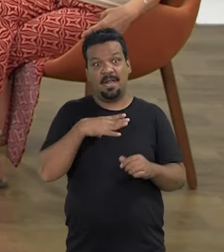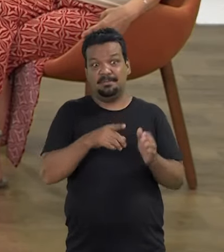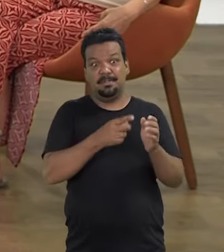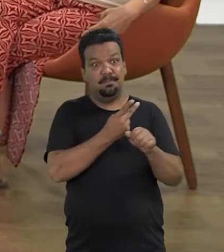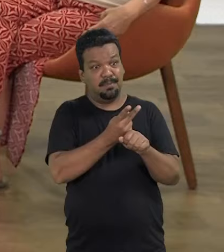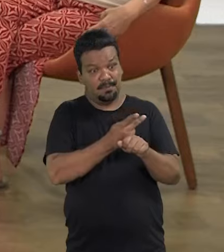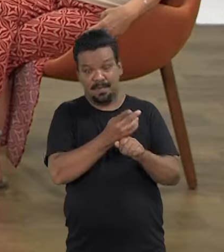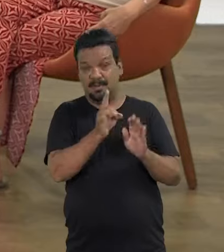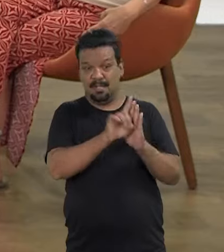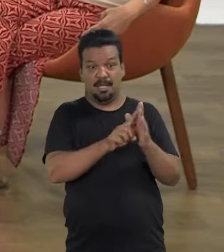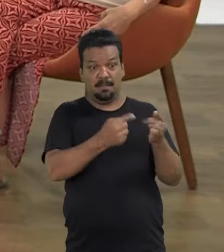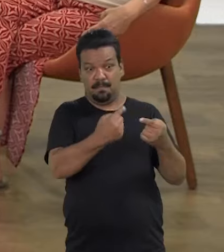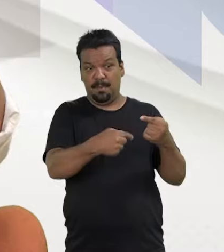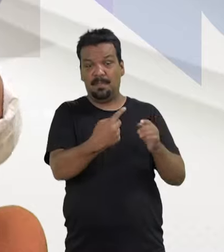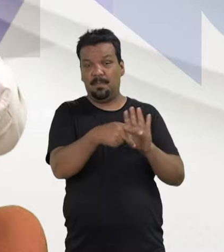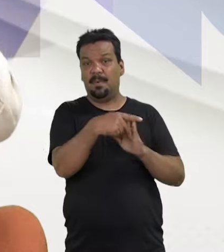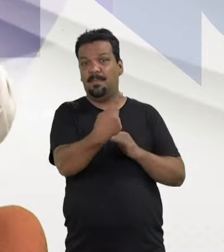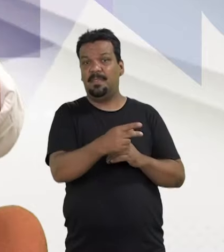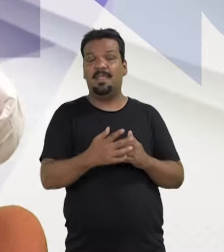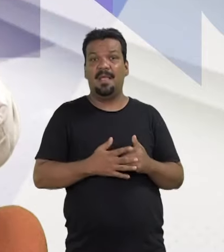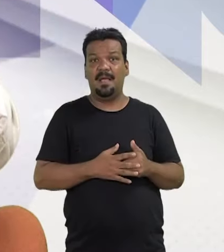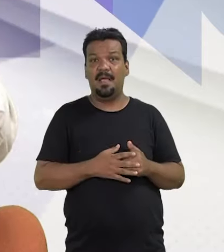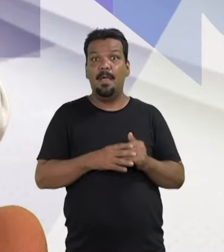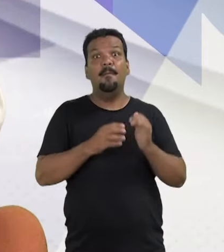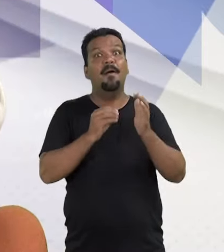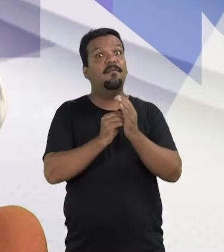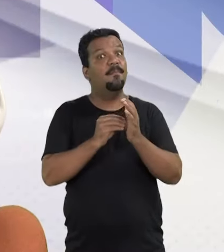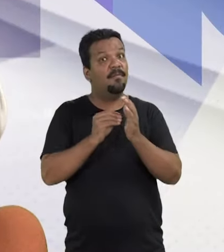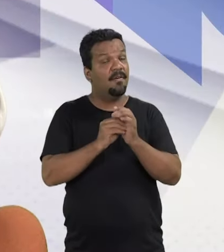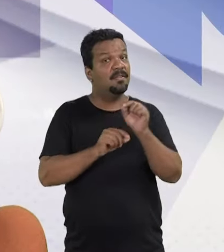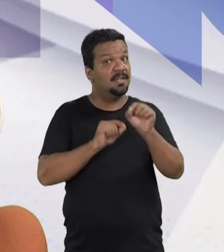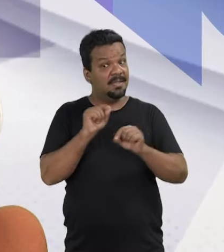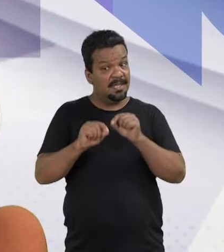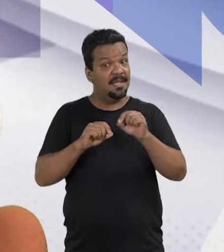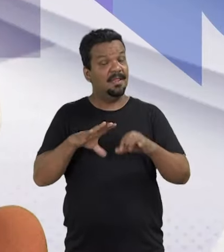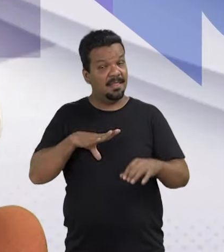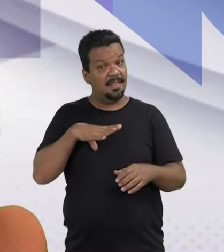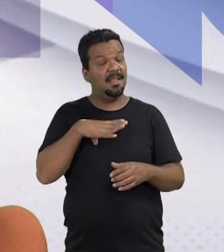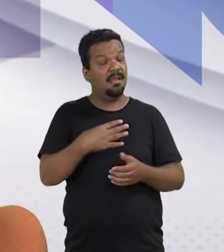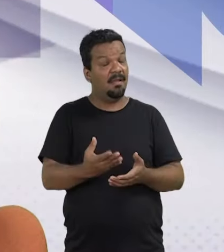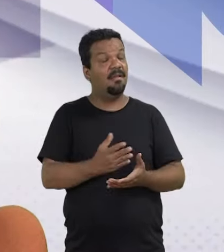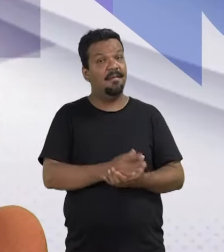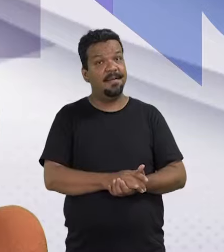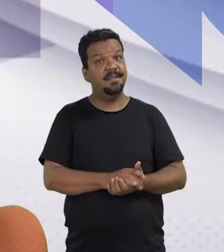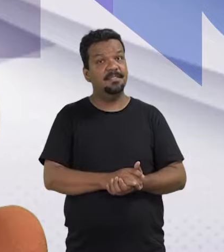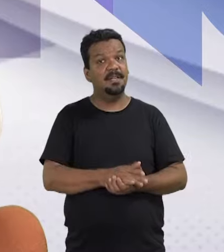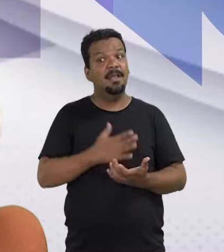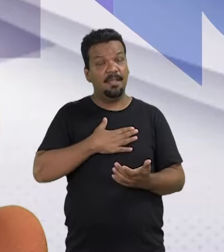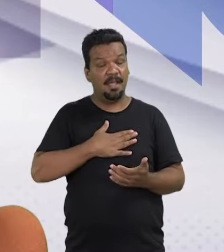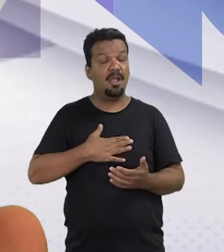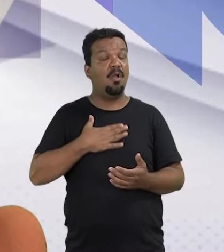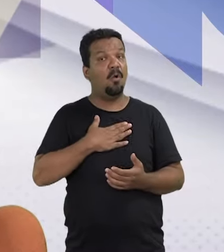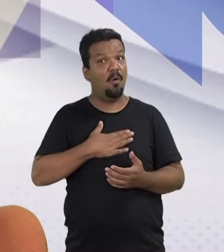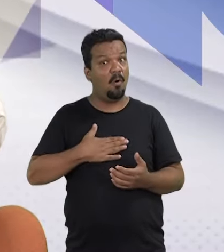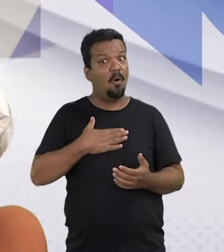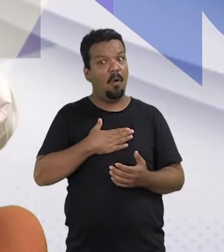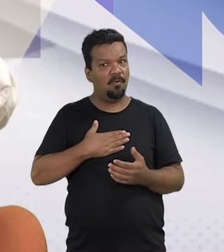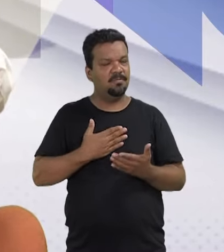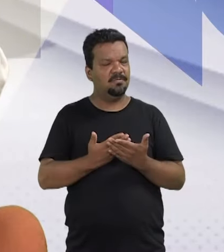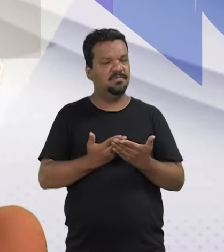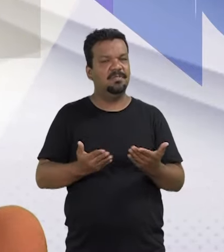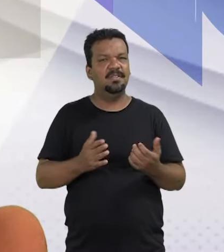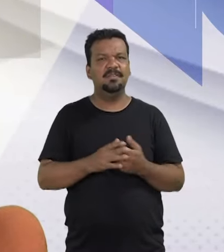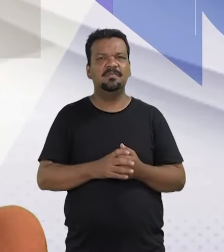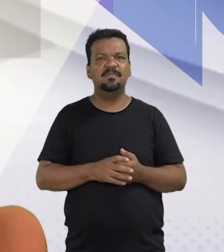políticos dela. Ainda bem que não caçaram, mas foi por falta de coragem. Porque eles gostam de fazer isso.